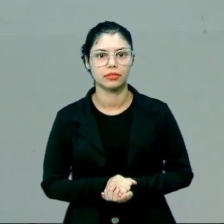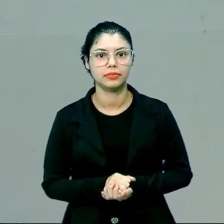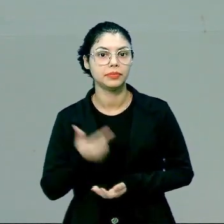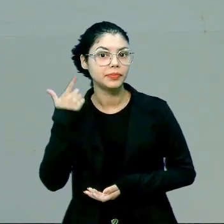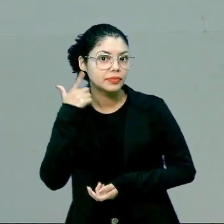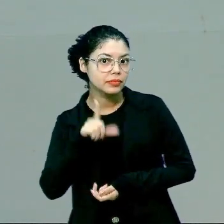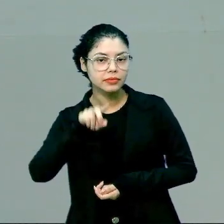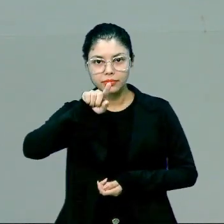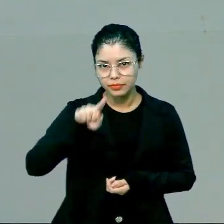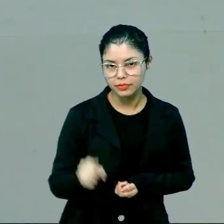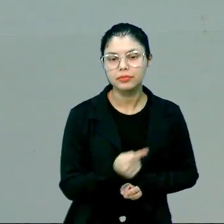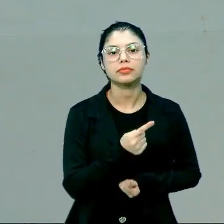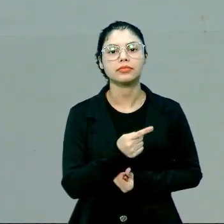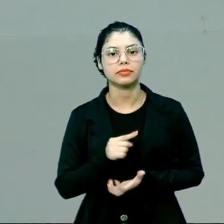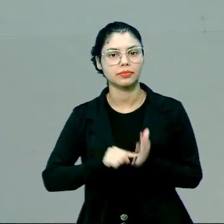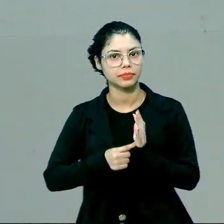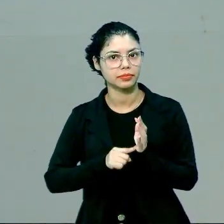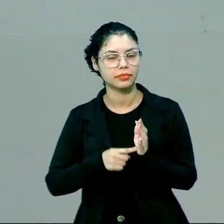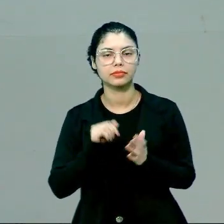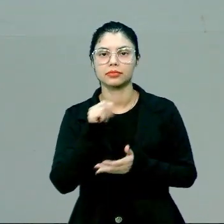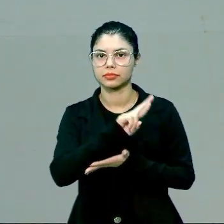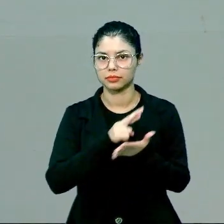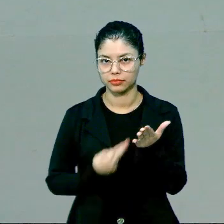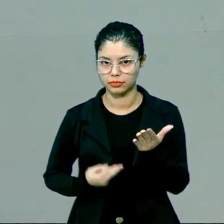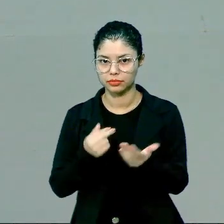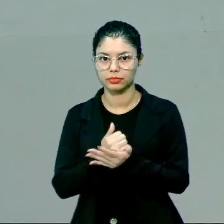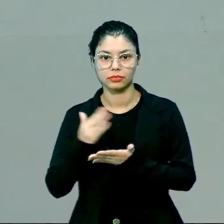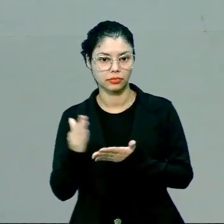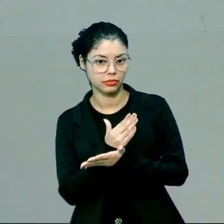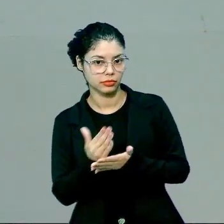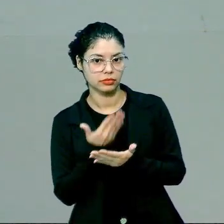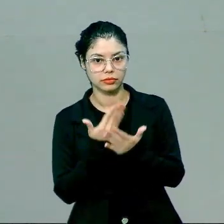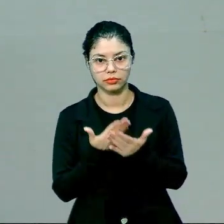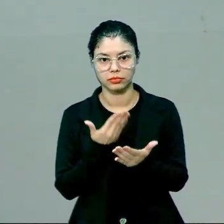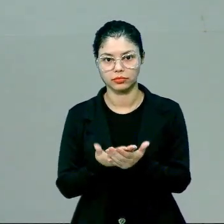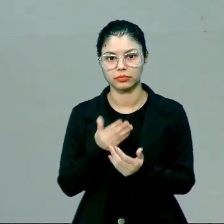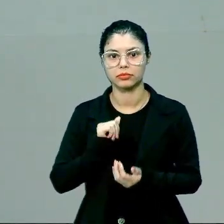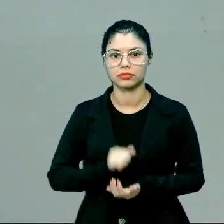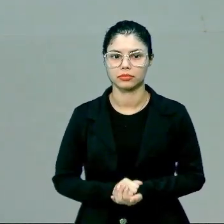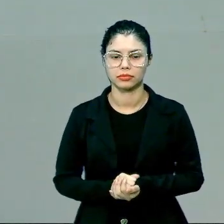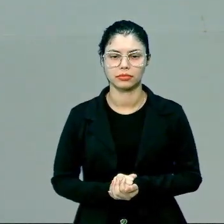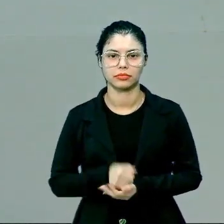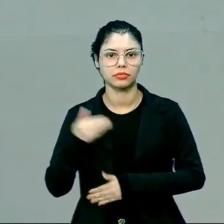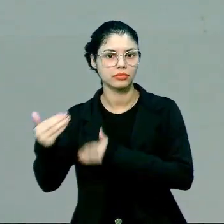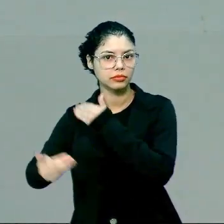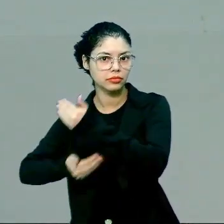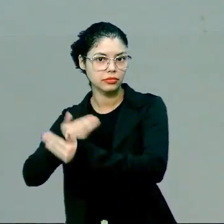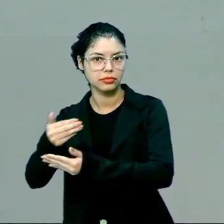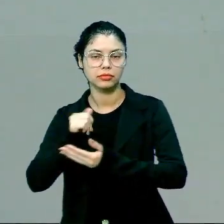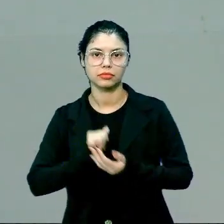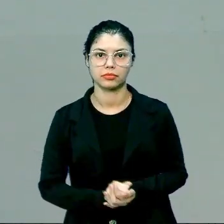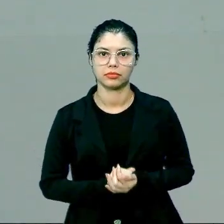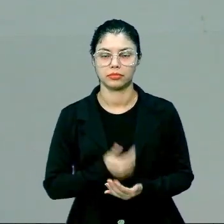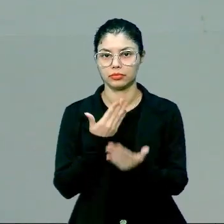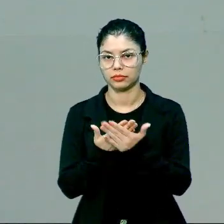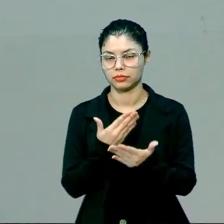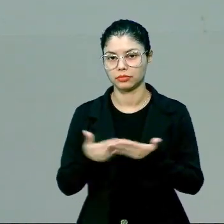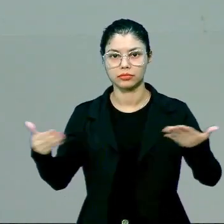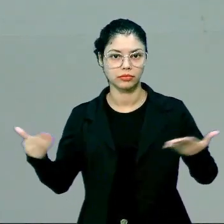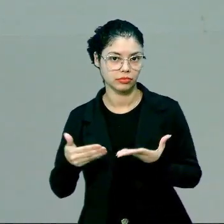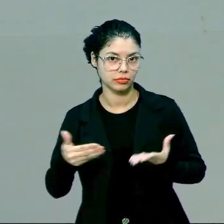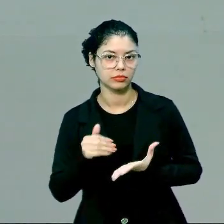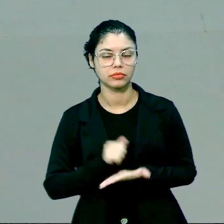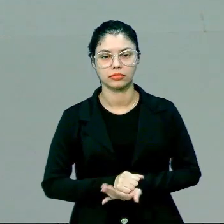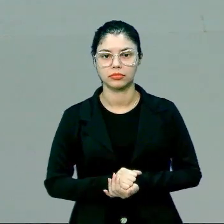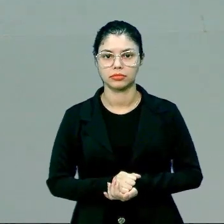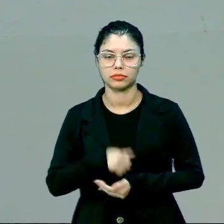alcançar mil pontos na redação do Enem. Há algumas aulas nós estamos estudando o desenvolvimento. Na aula de hoje nós